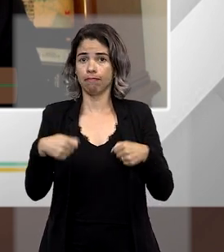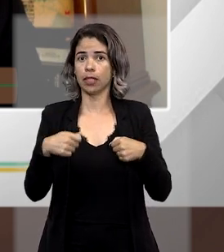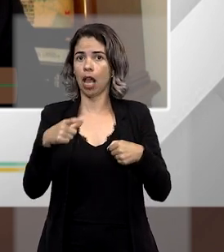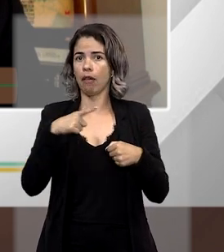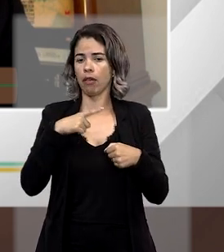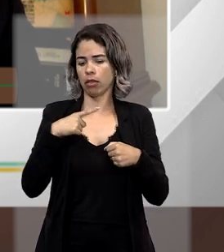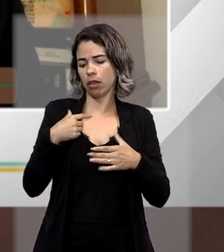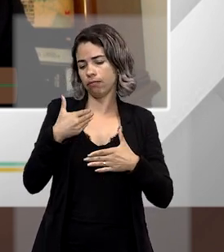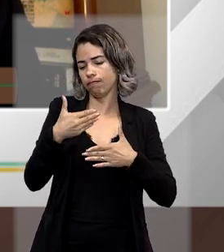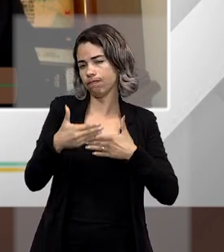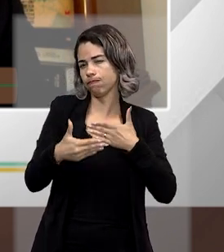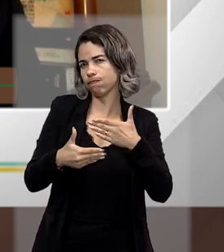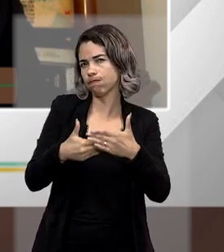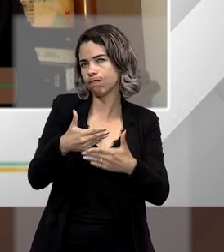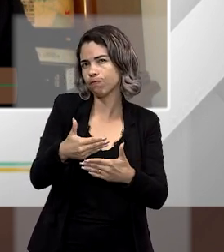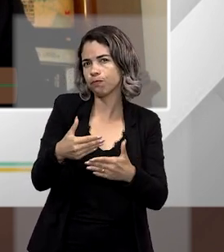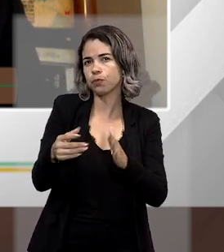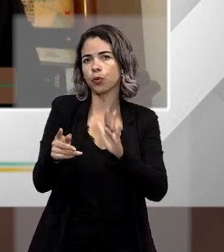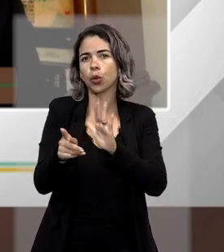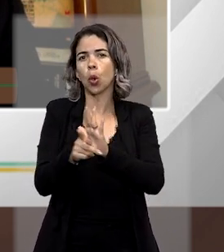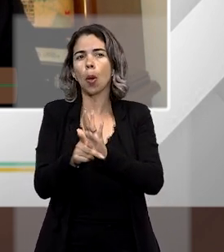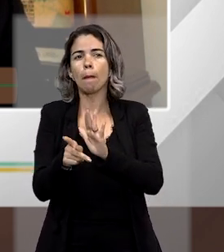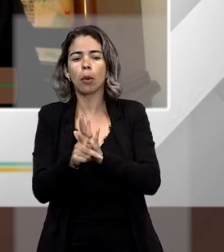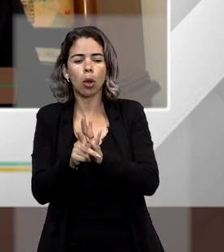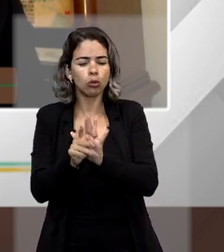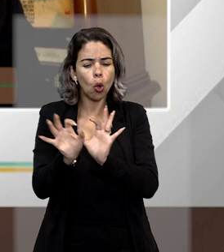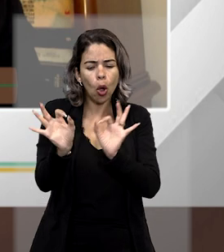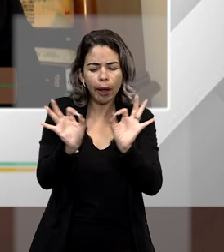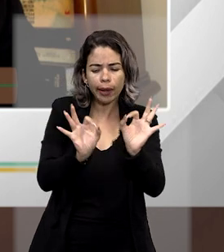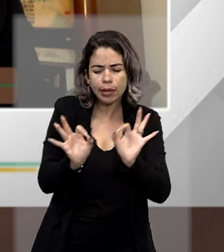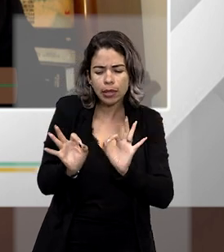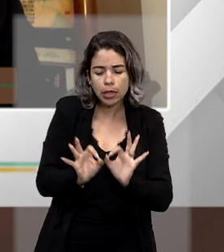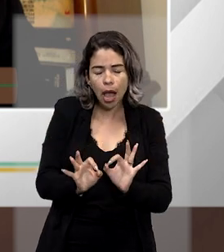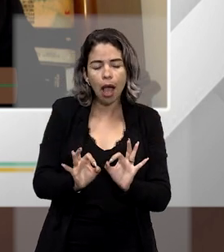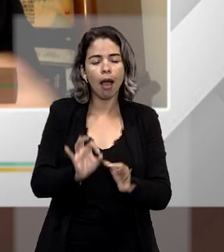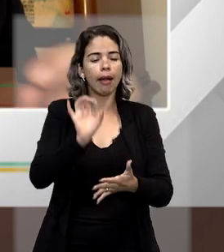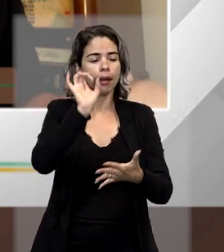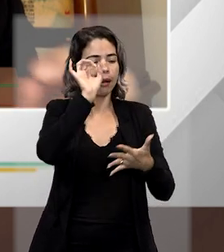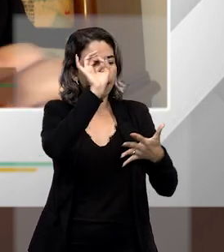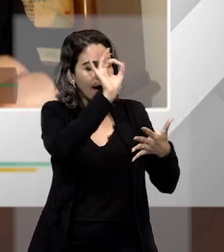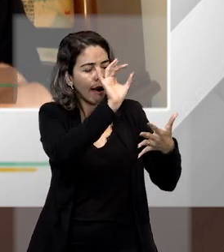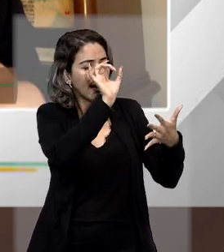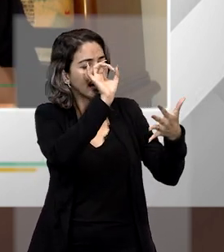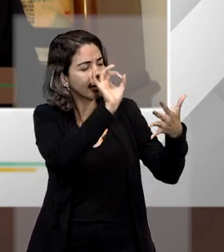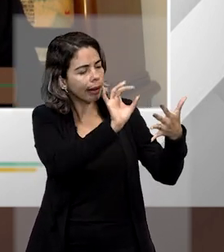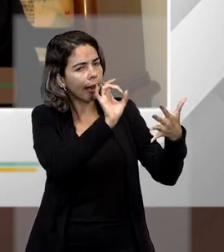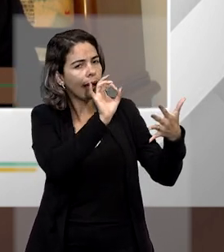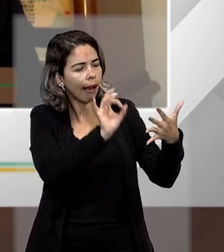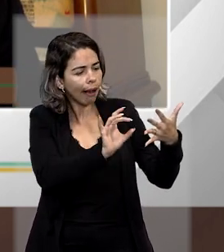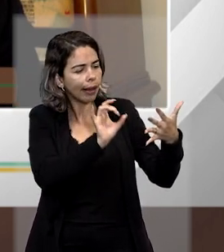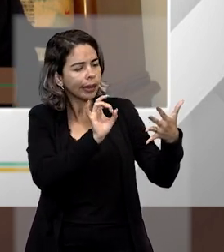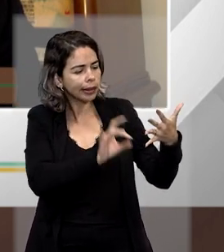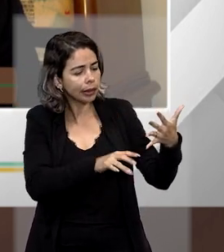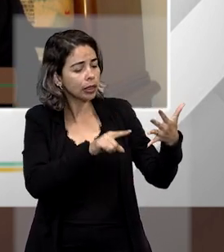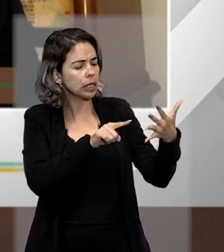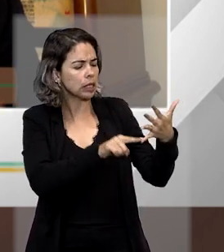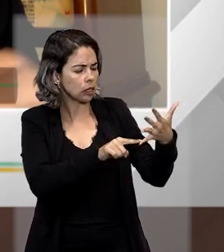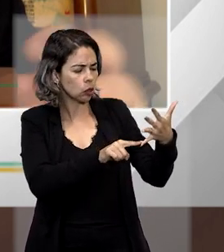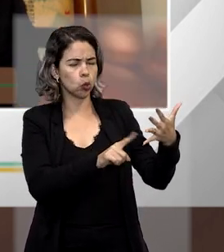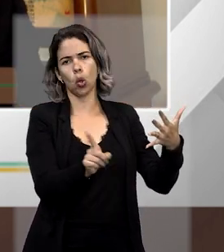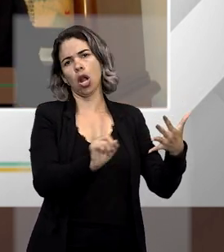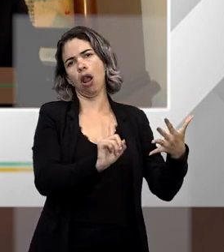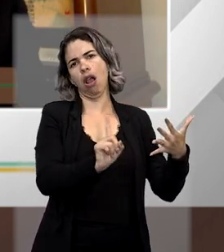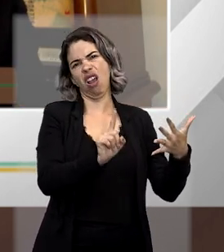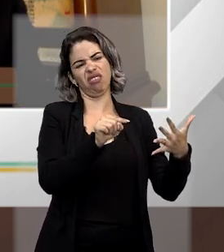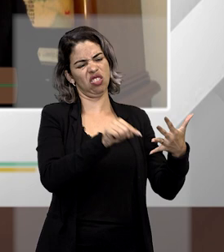Era necessário um processo de mineração ali, olhar um por um dos expositivos e olhar que